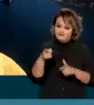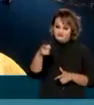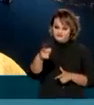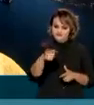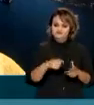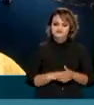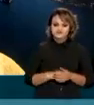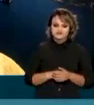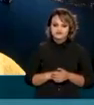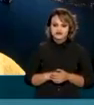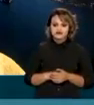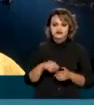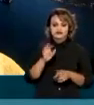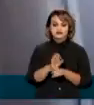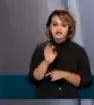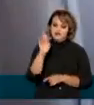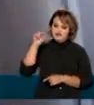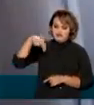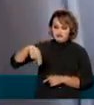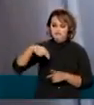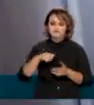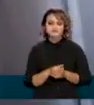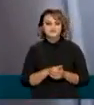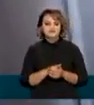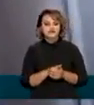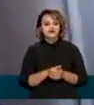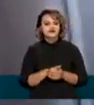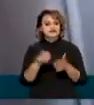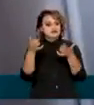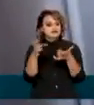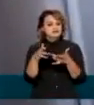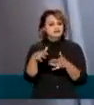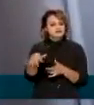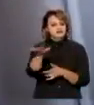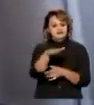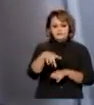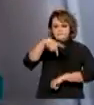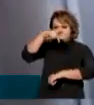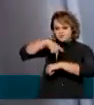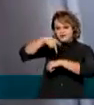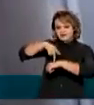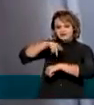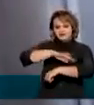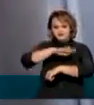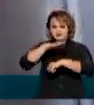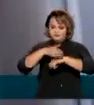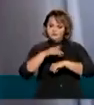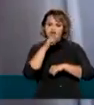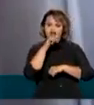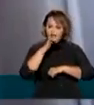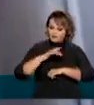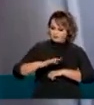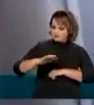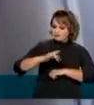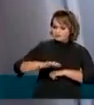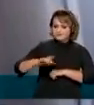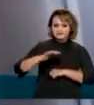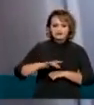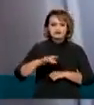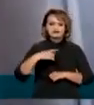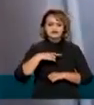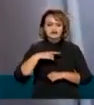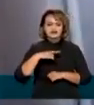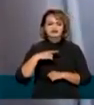Ceridó, no Rio Grande do Norte. A gente também vê aí uma formação rochosa com um corpo d'água, uma lagoa, se eu não me engano,